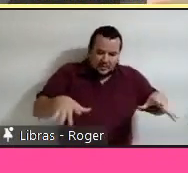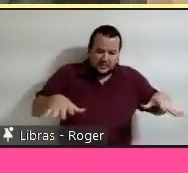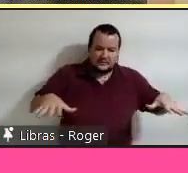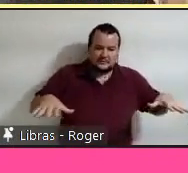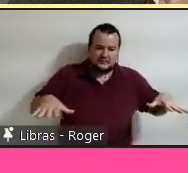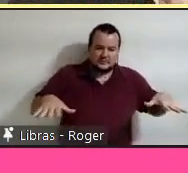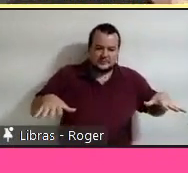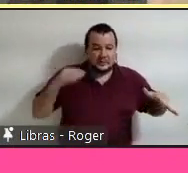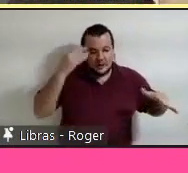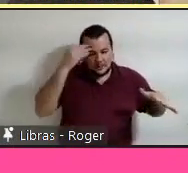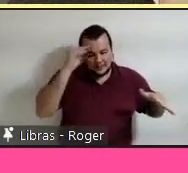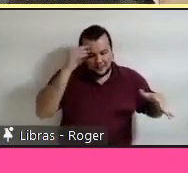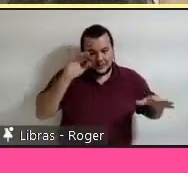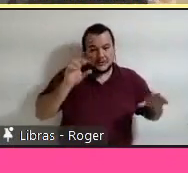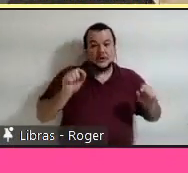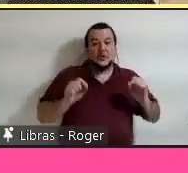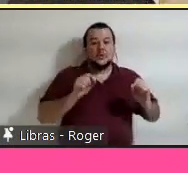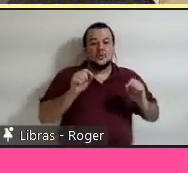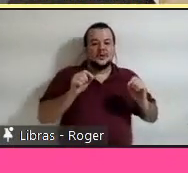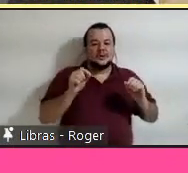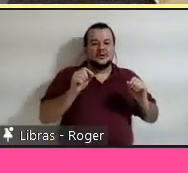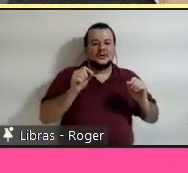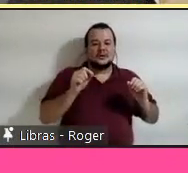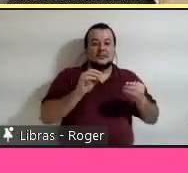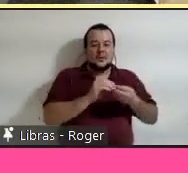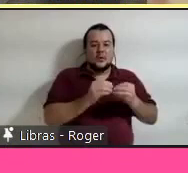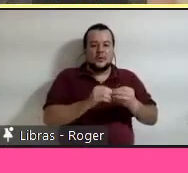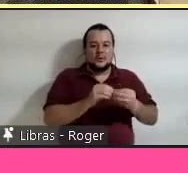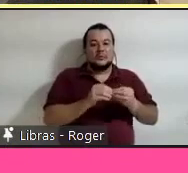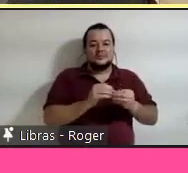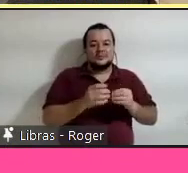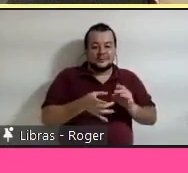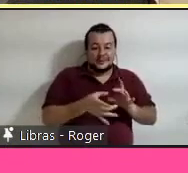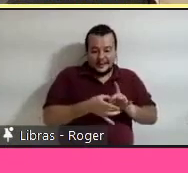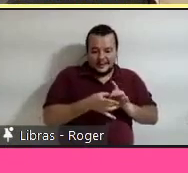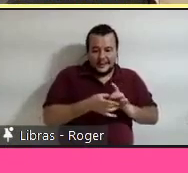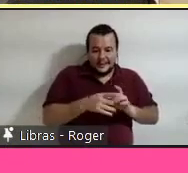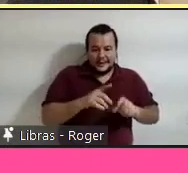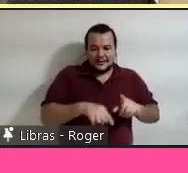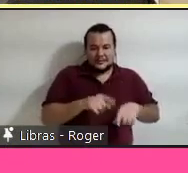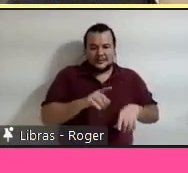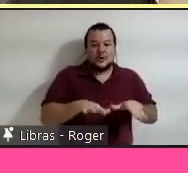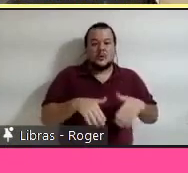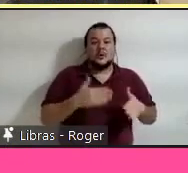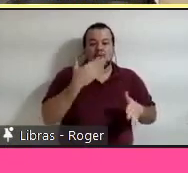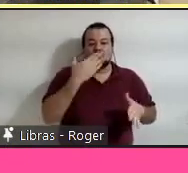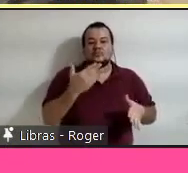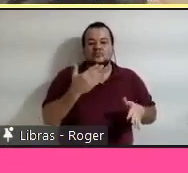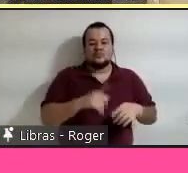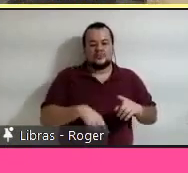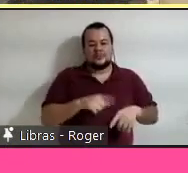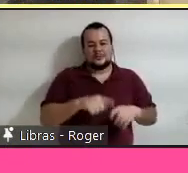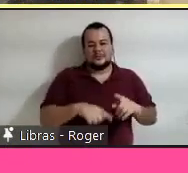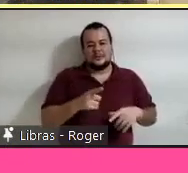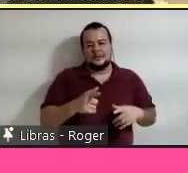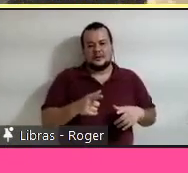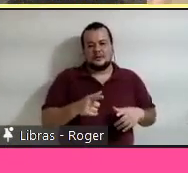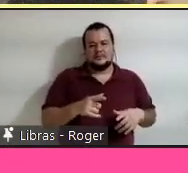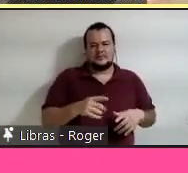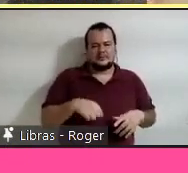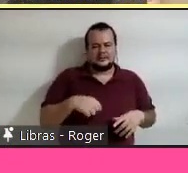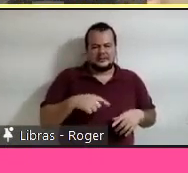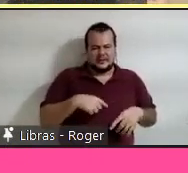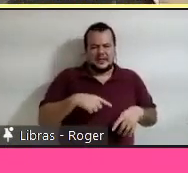são os componentes que fazem parte desse objeto, quais são os materiais que cada peça contém, tem algum material tóxico ali no